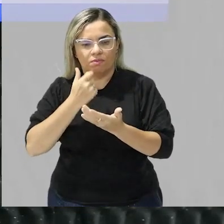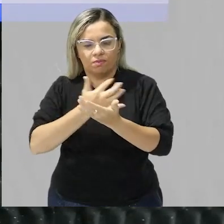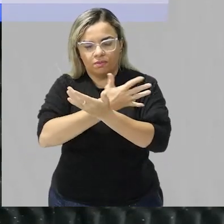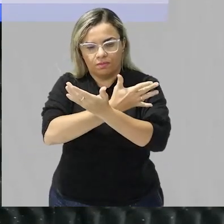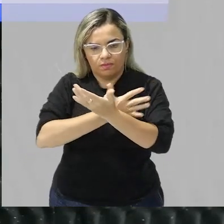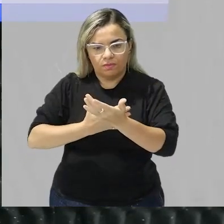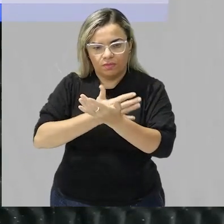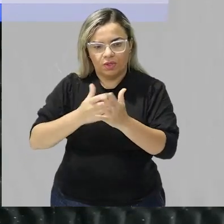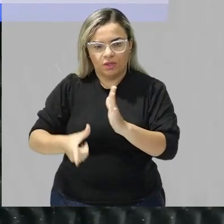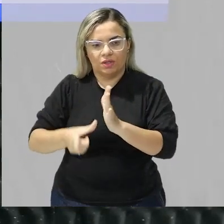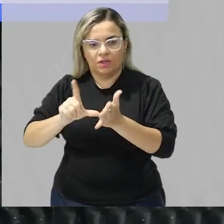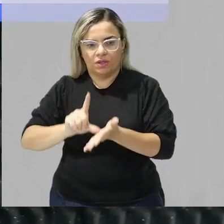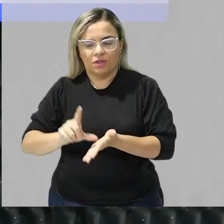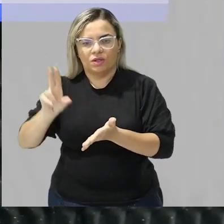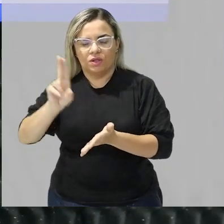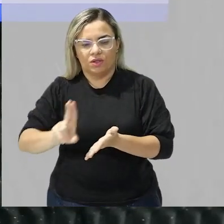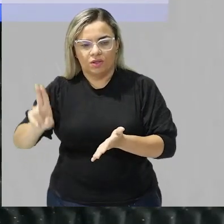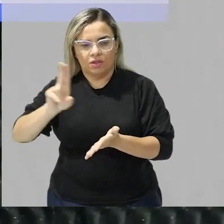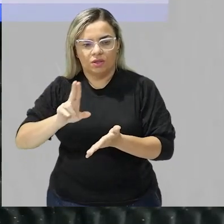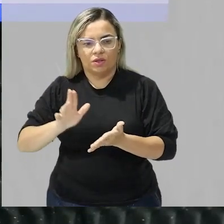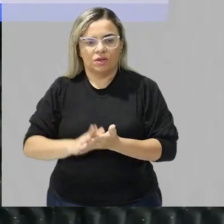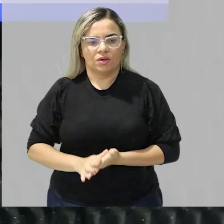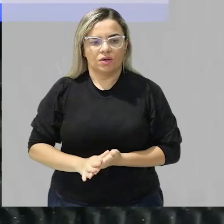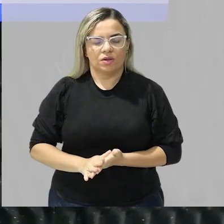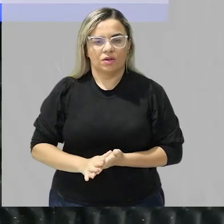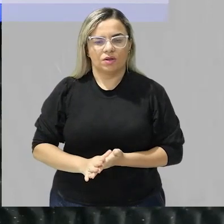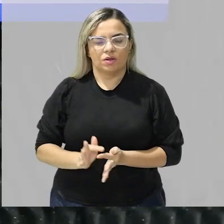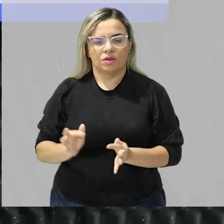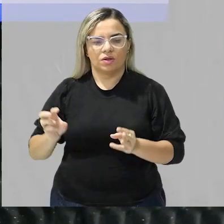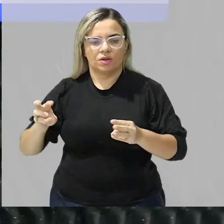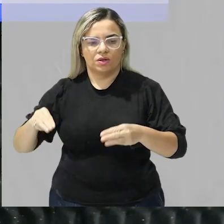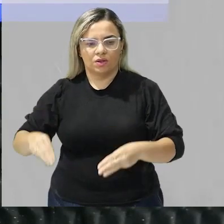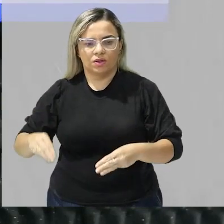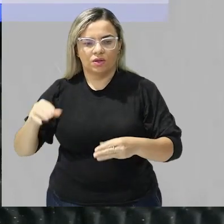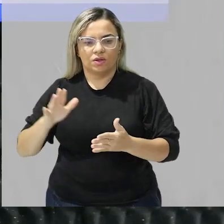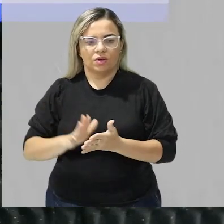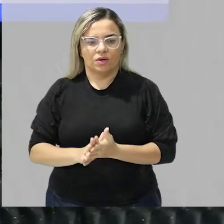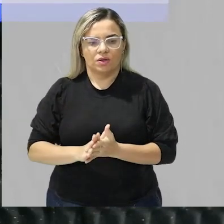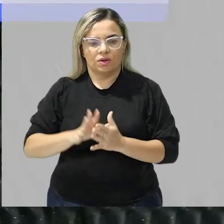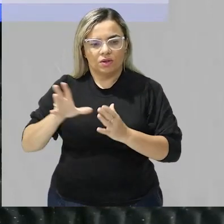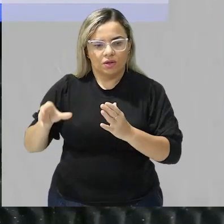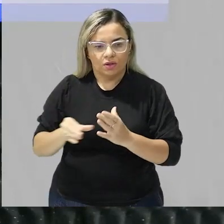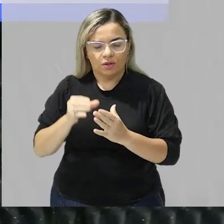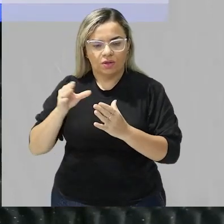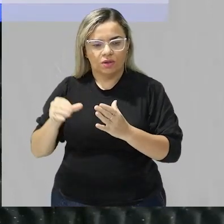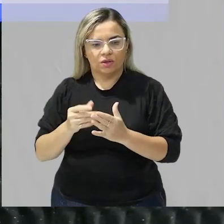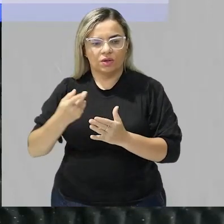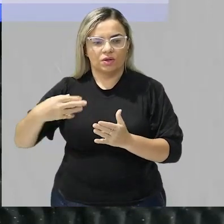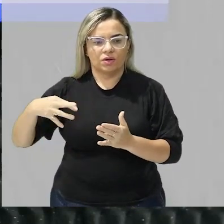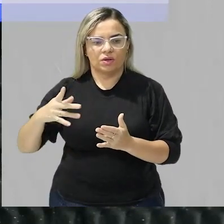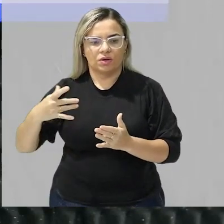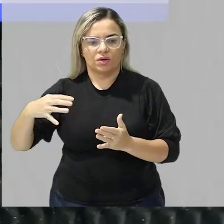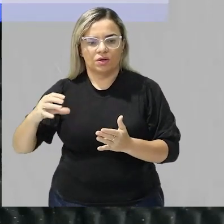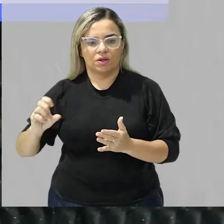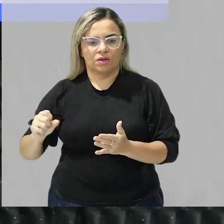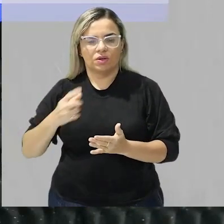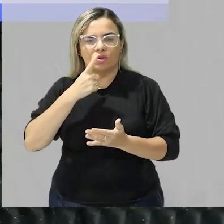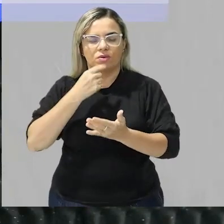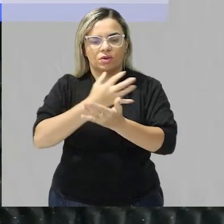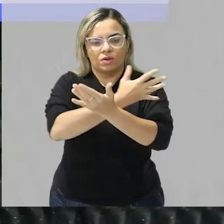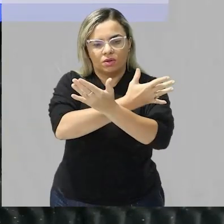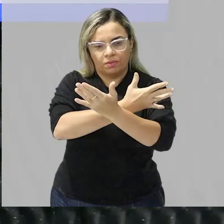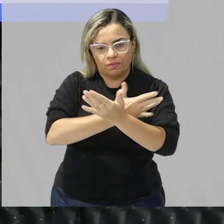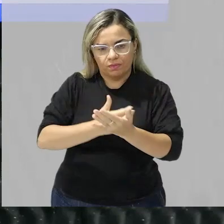aplicação do medicamento e esse último aqui representa a concentração de triglicerídeos no sangue depois